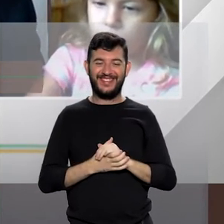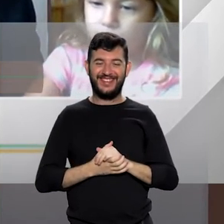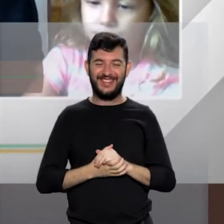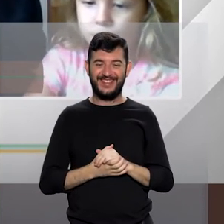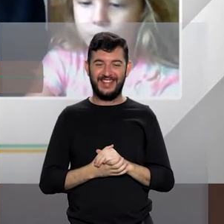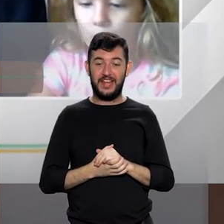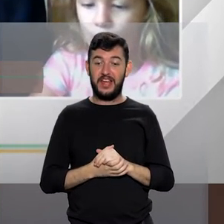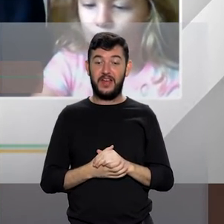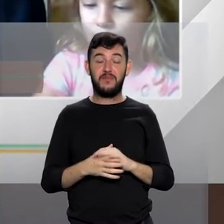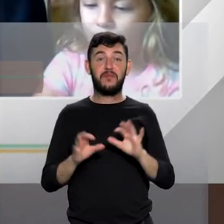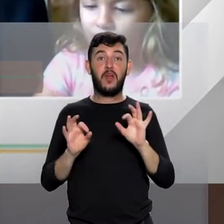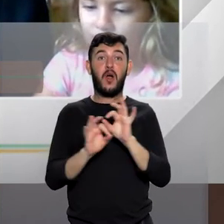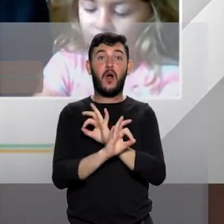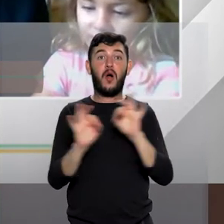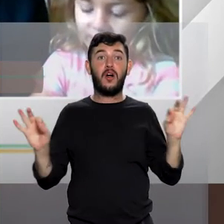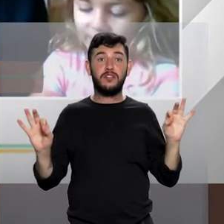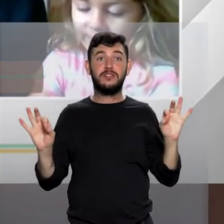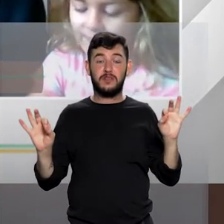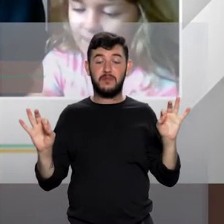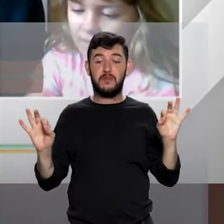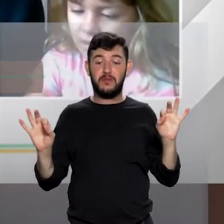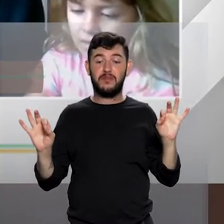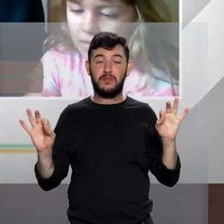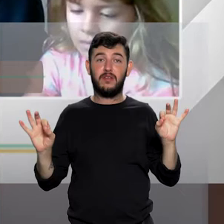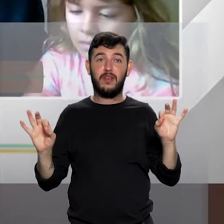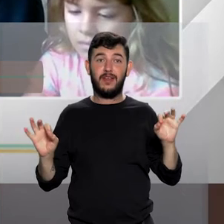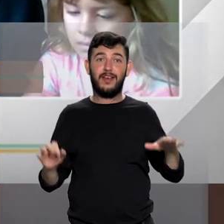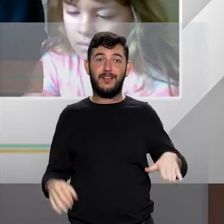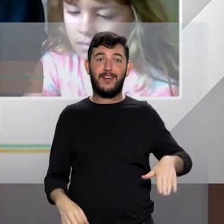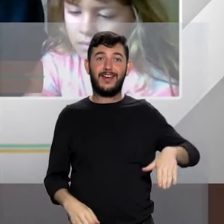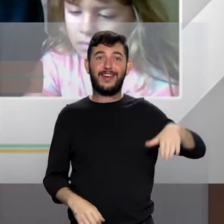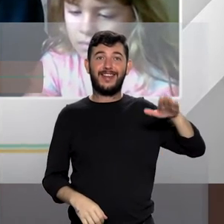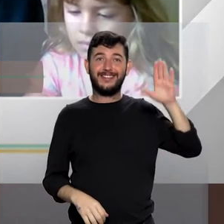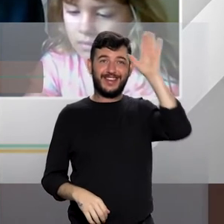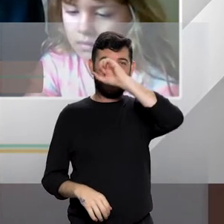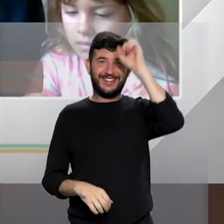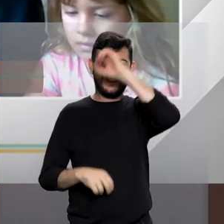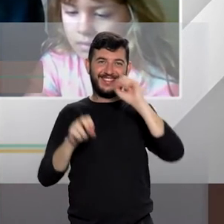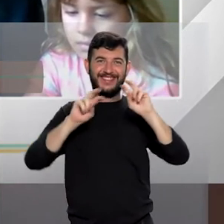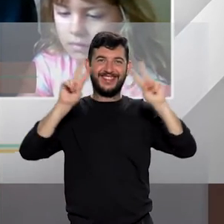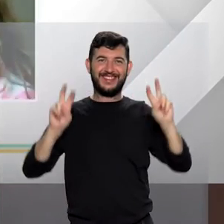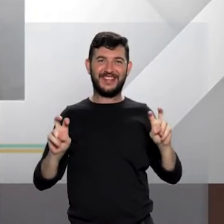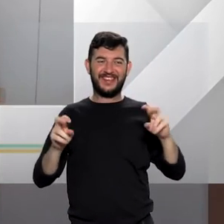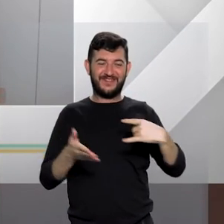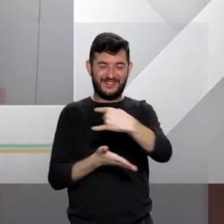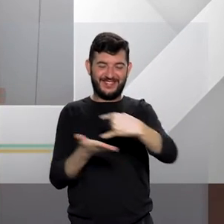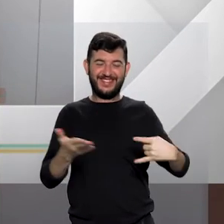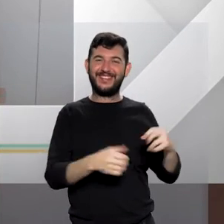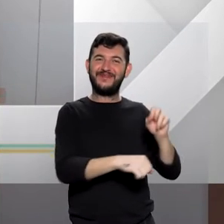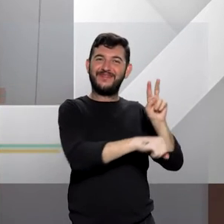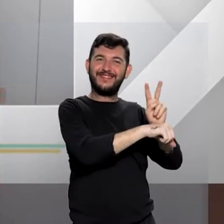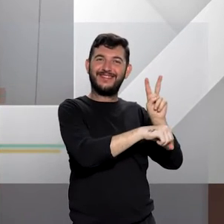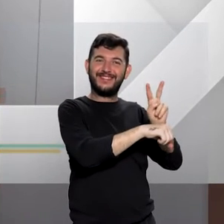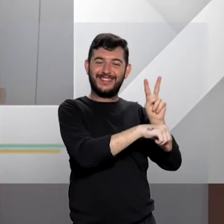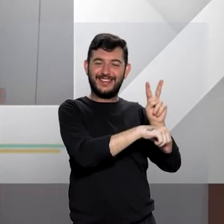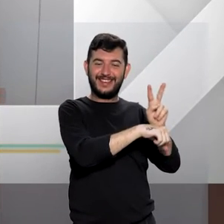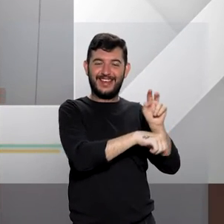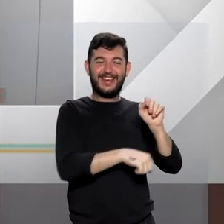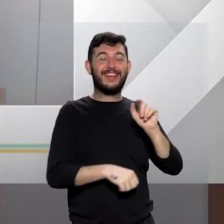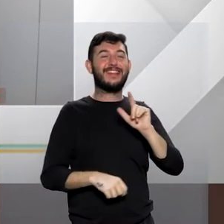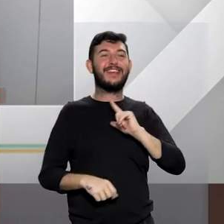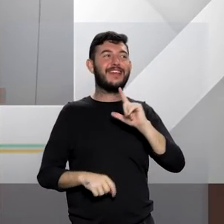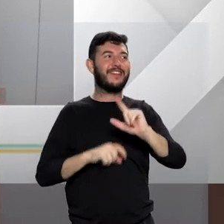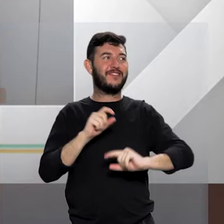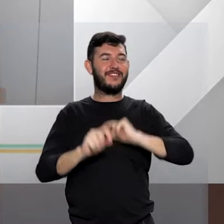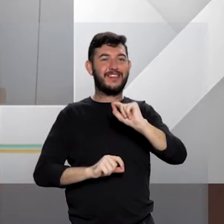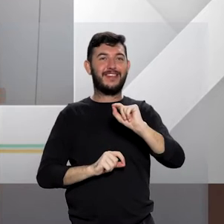É ótimo, porque ela já aprende desde pequenininha aí, essas medidas protetivas, começa a ouvir, né? Pela audição já começa a se